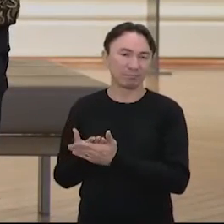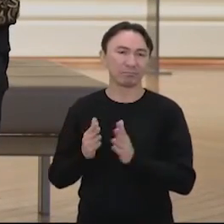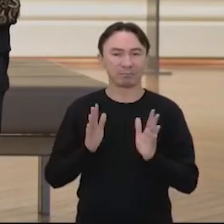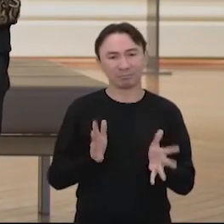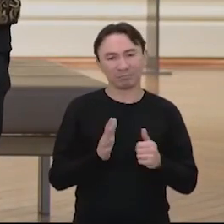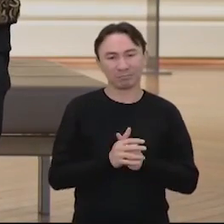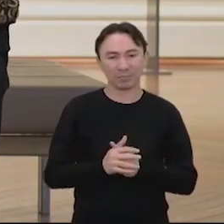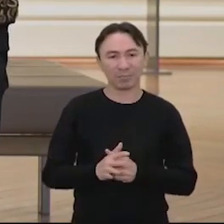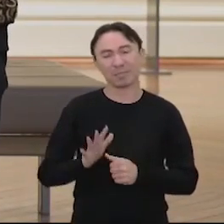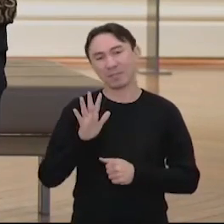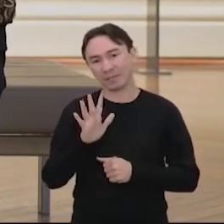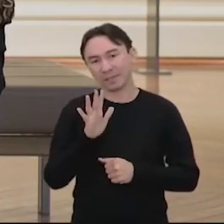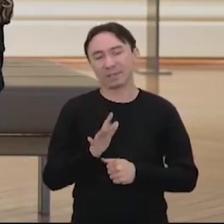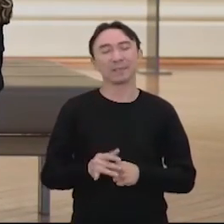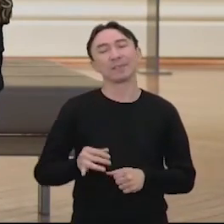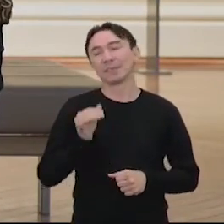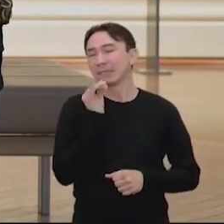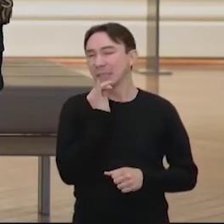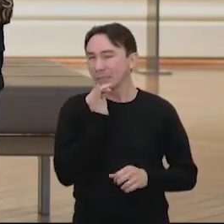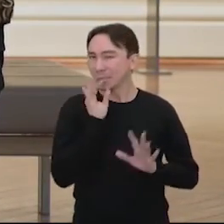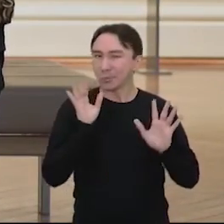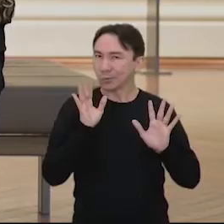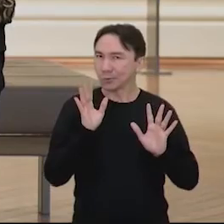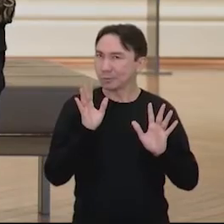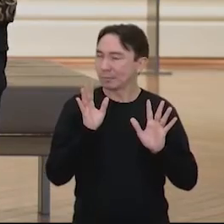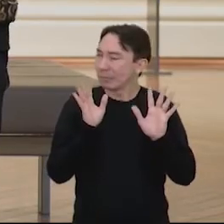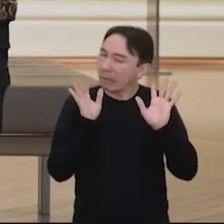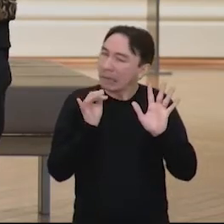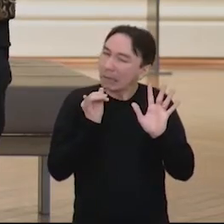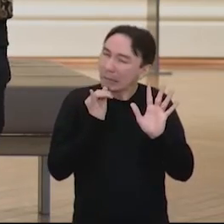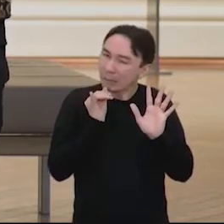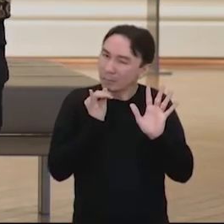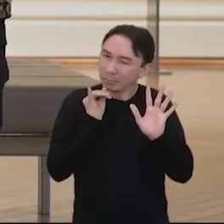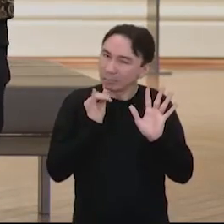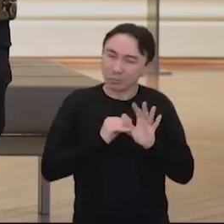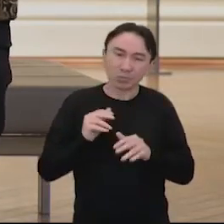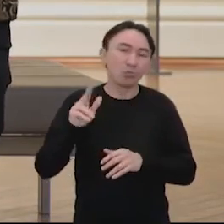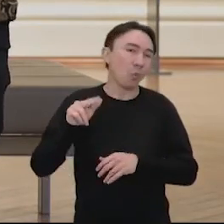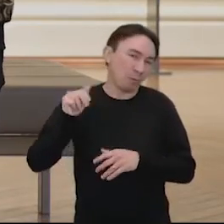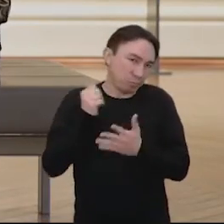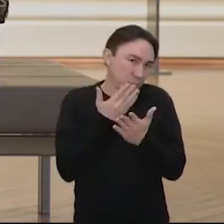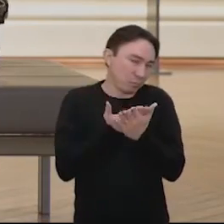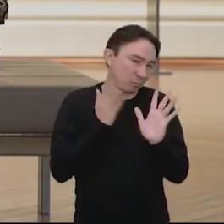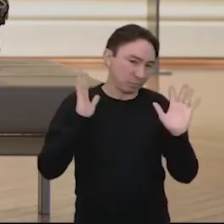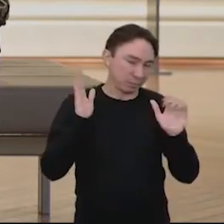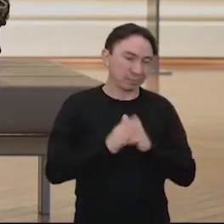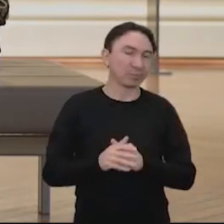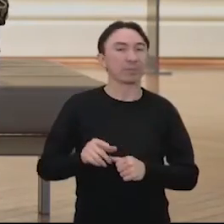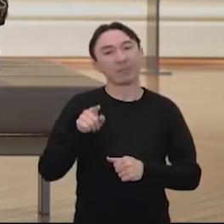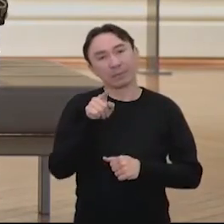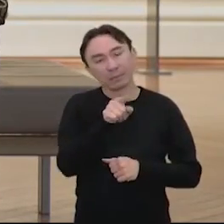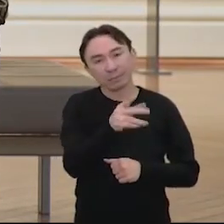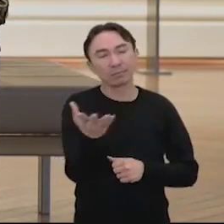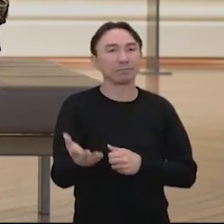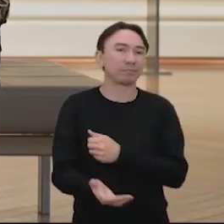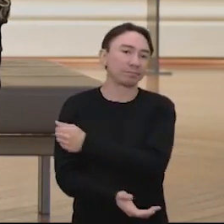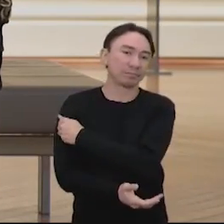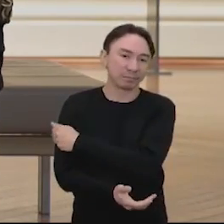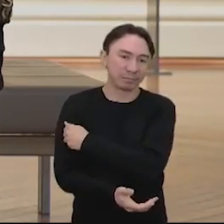Mas vamos então fazer de conta que a gente nunca tivesse estudado ele. Porque a ideia é que o estudante em casa vai estudar a vida dele.